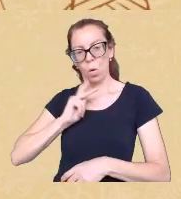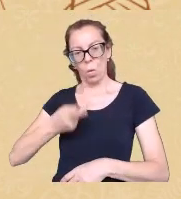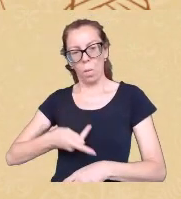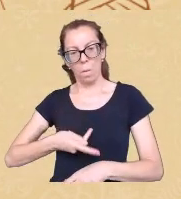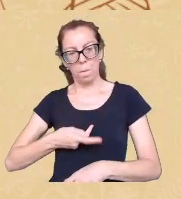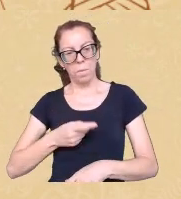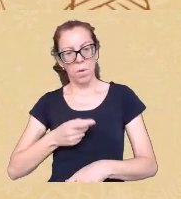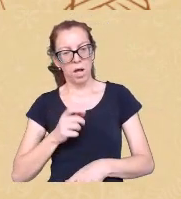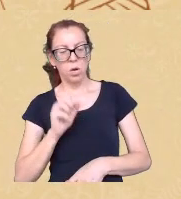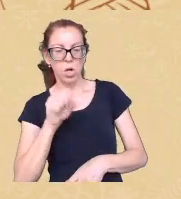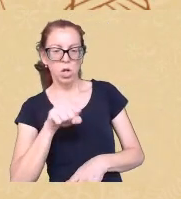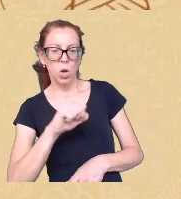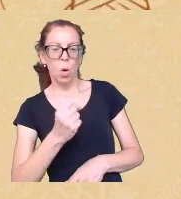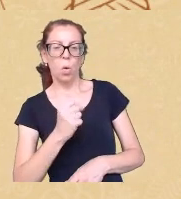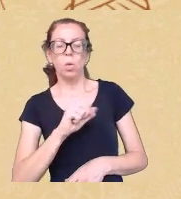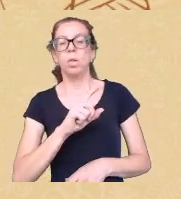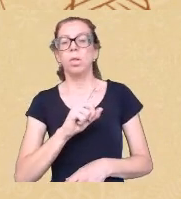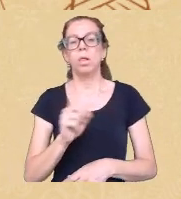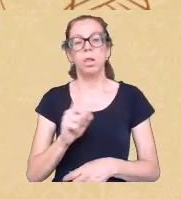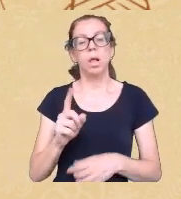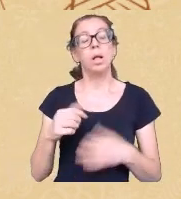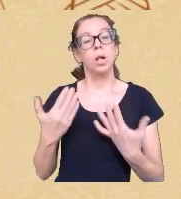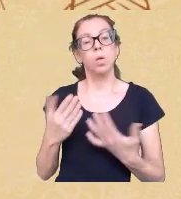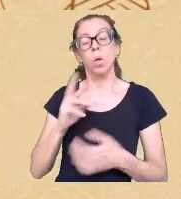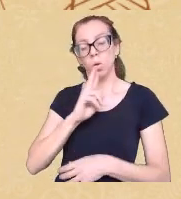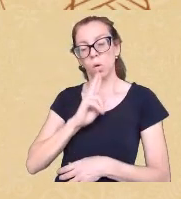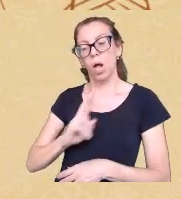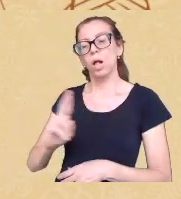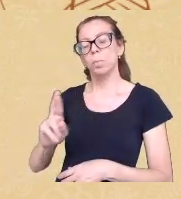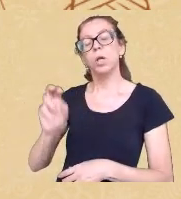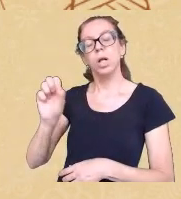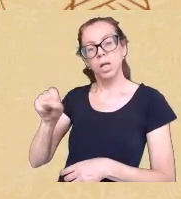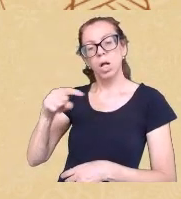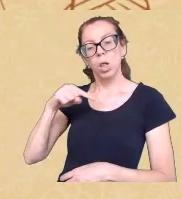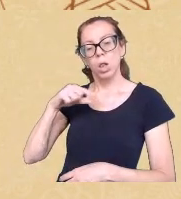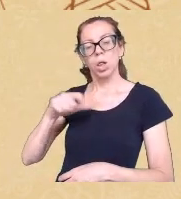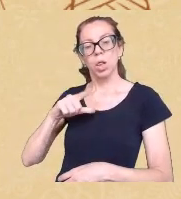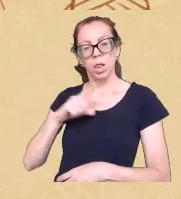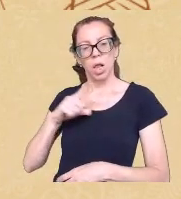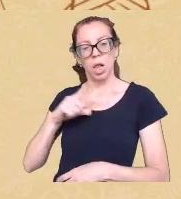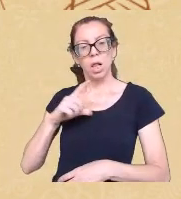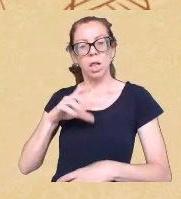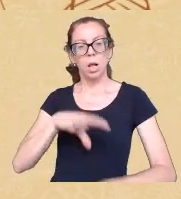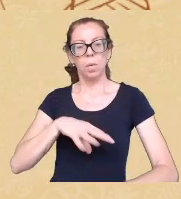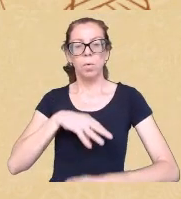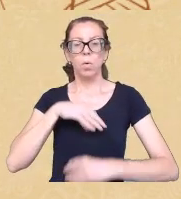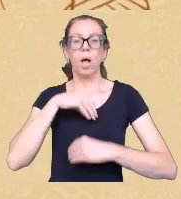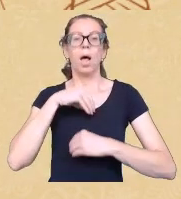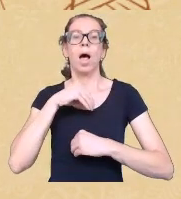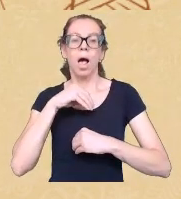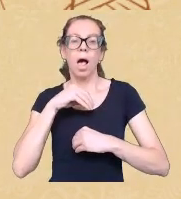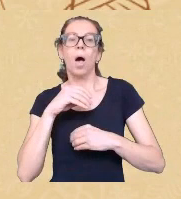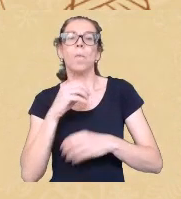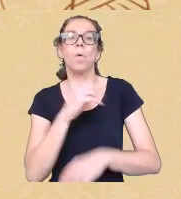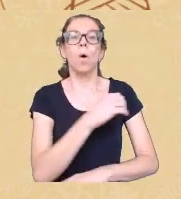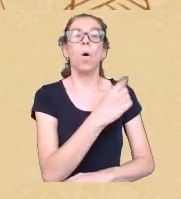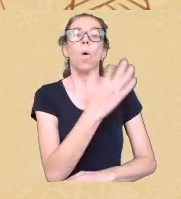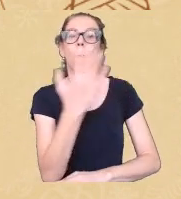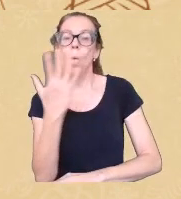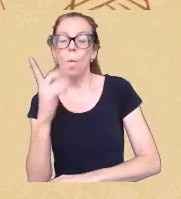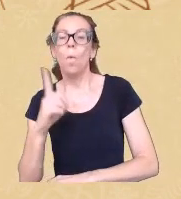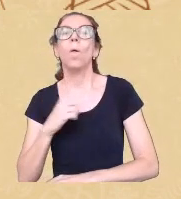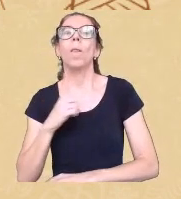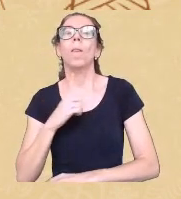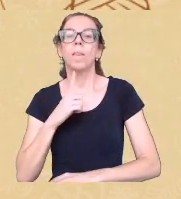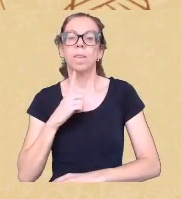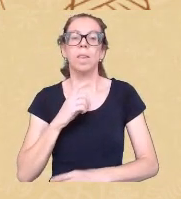essa pergunta nós respondemos que sim nós temos alma mas o milho também tem os rios também tem o vento também tem alma e